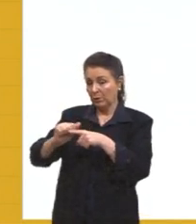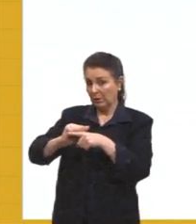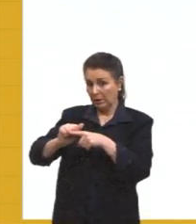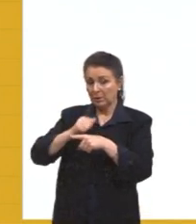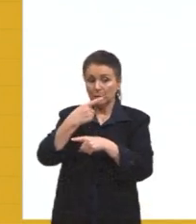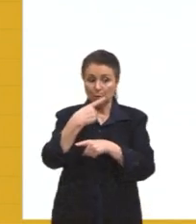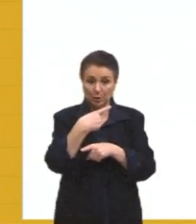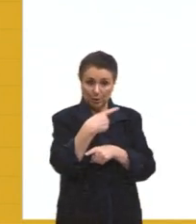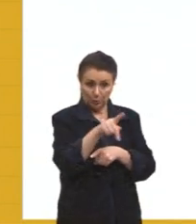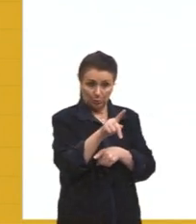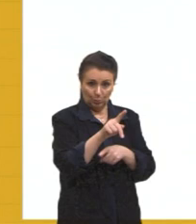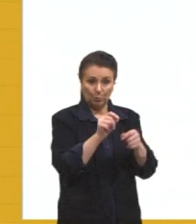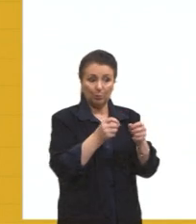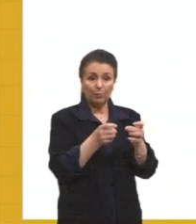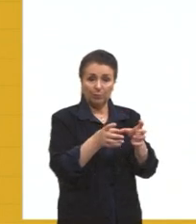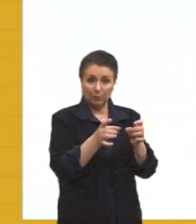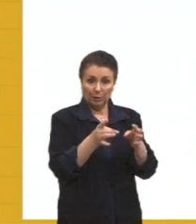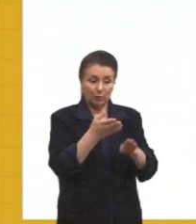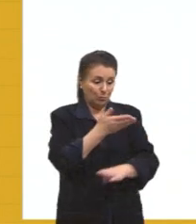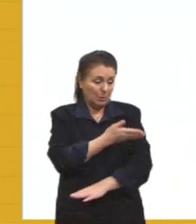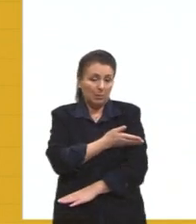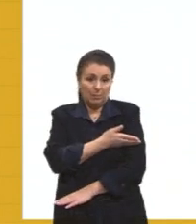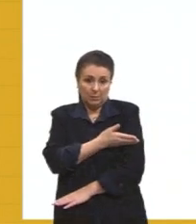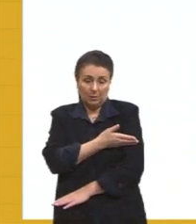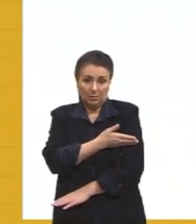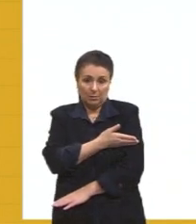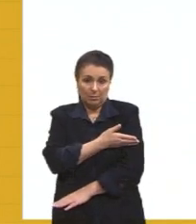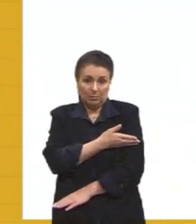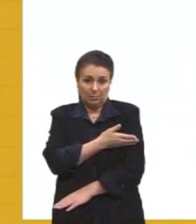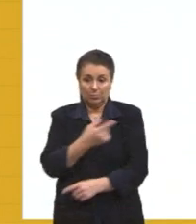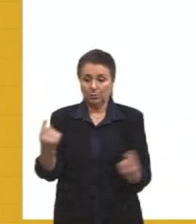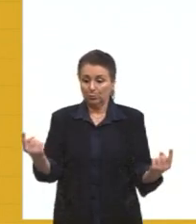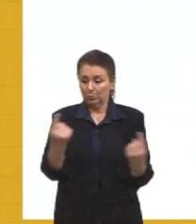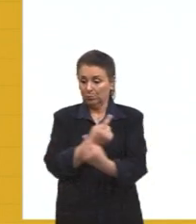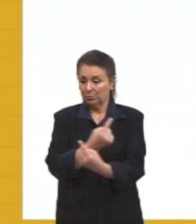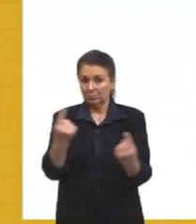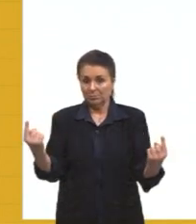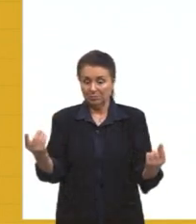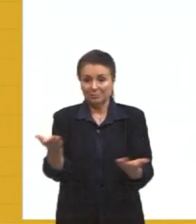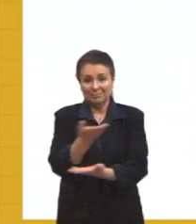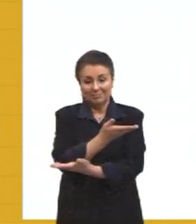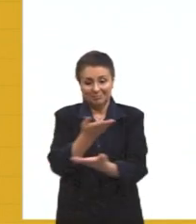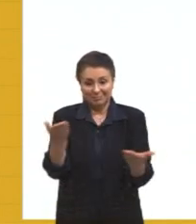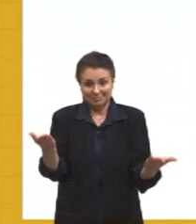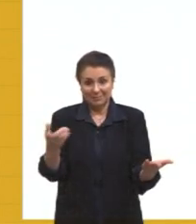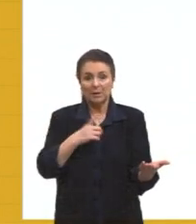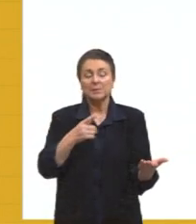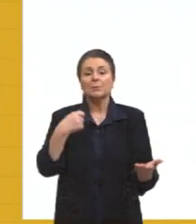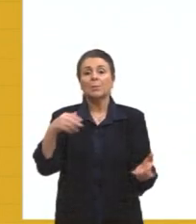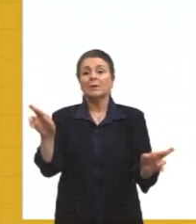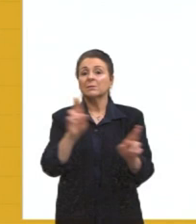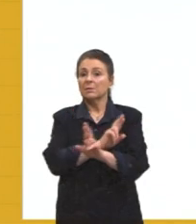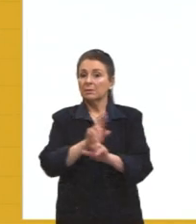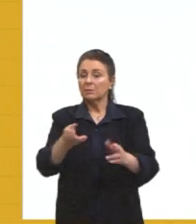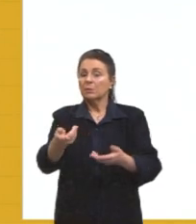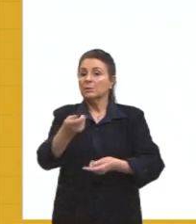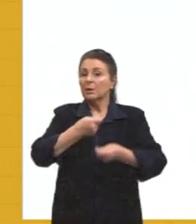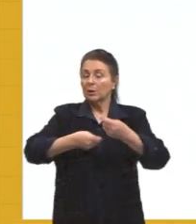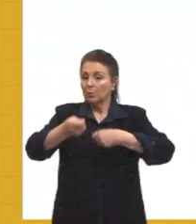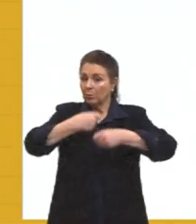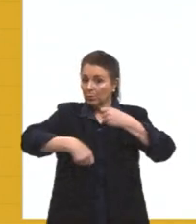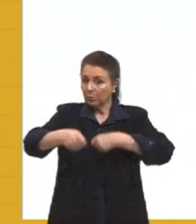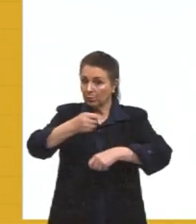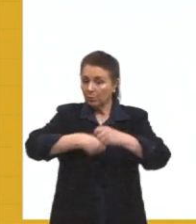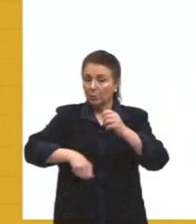e tu compra o meu tênis. Para que isso aconteça, eu tenho que ter algumas relações econômicas, alguns períodos, né,